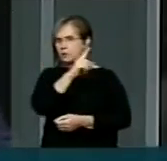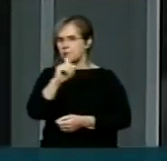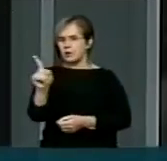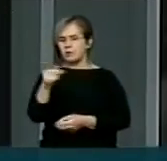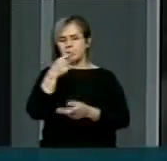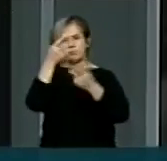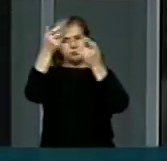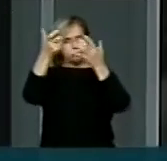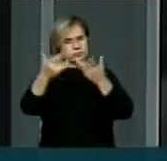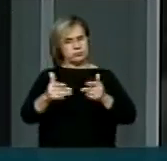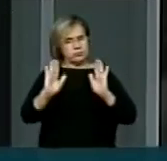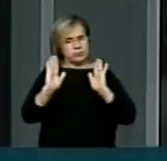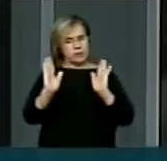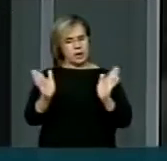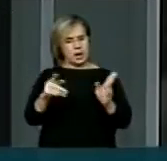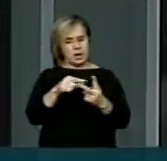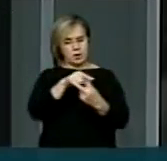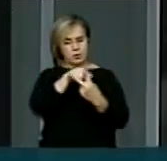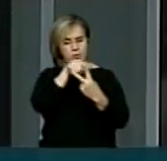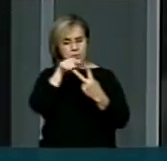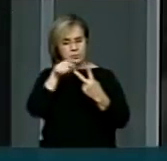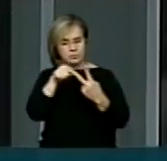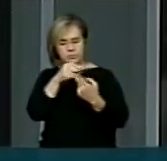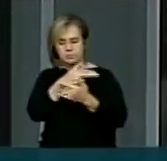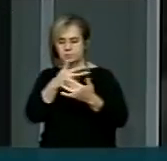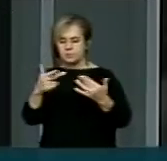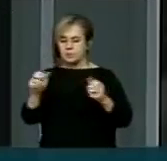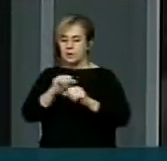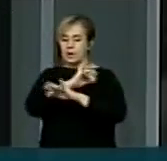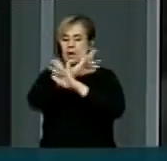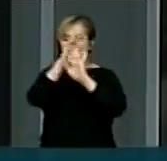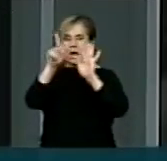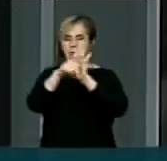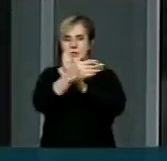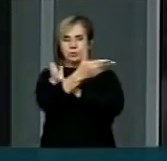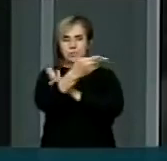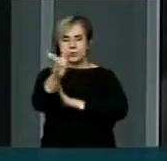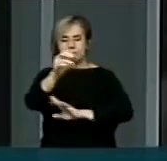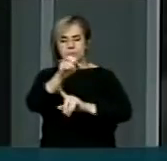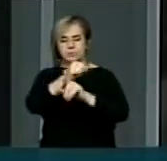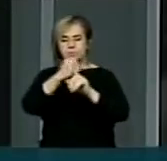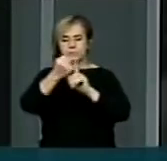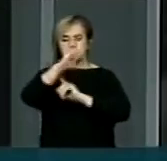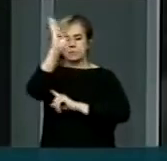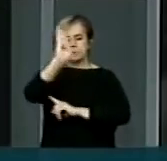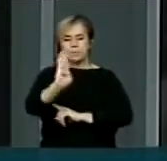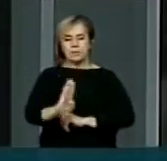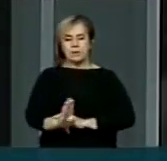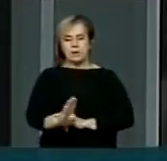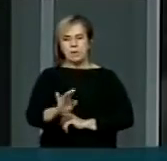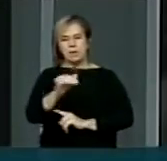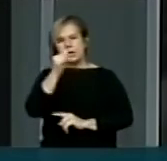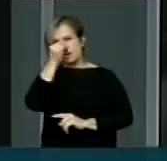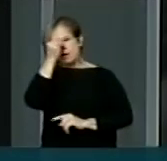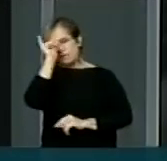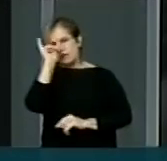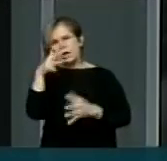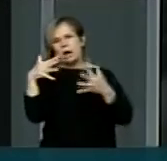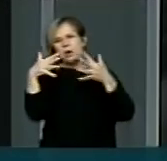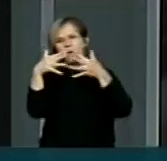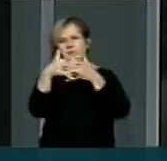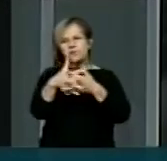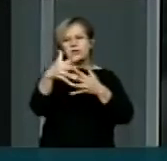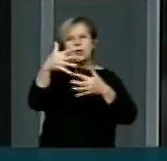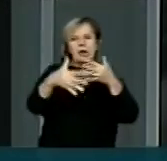esses dois esclarecimentos para que fique bem claro perante a sociedade brasileira, para que não haja mais nenhuma distorção por parte